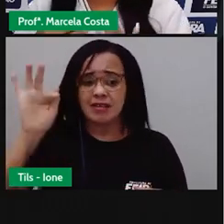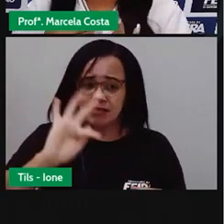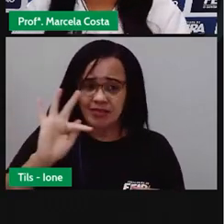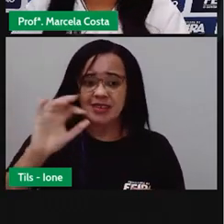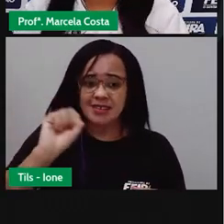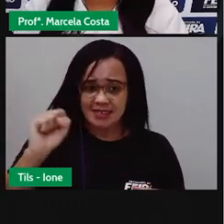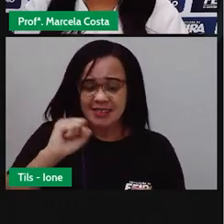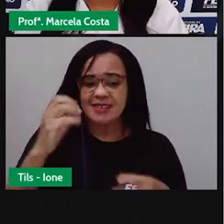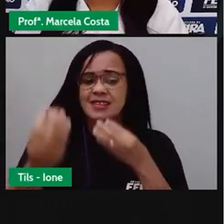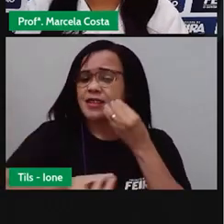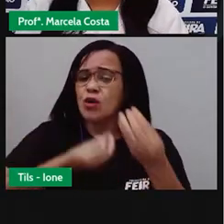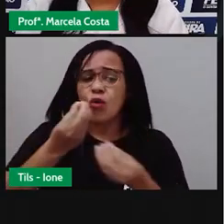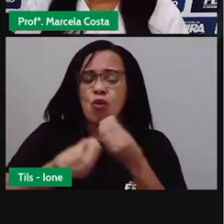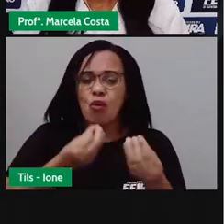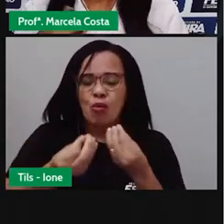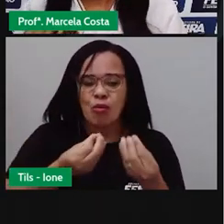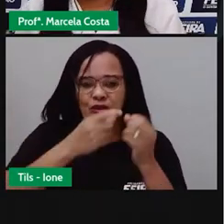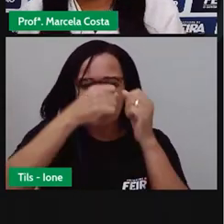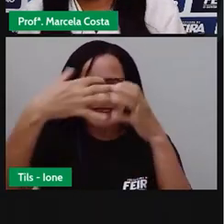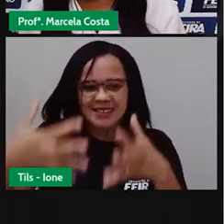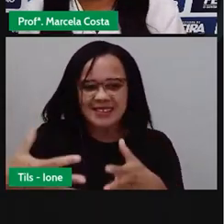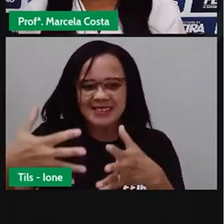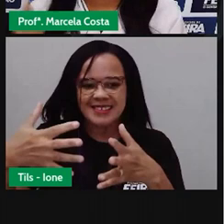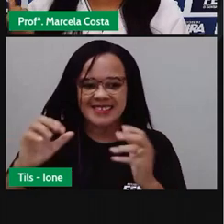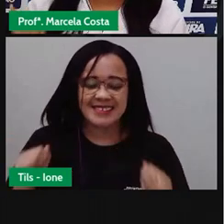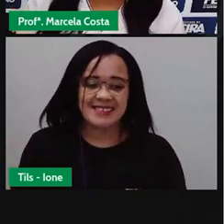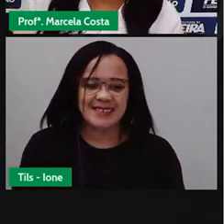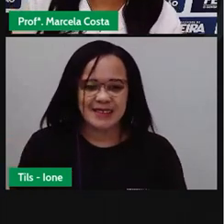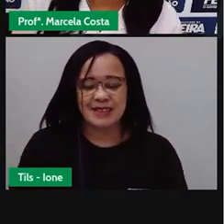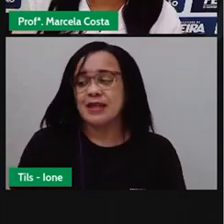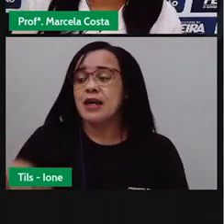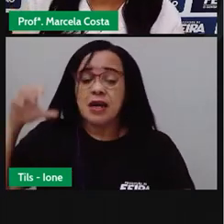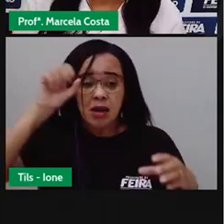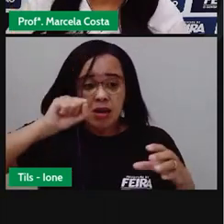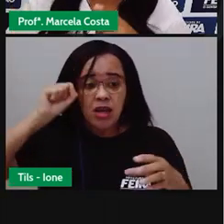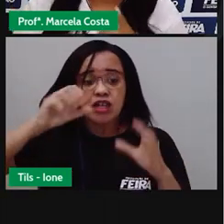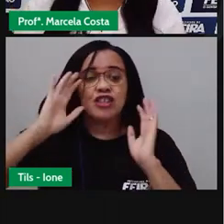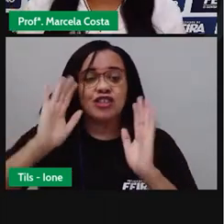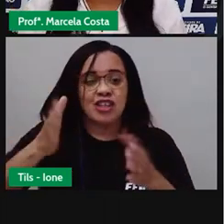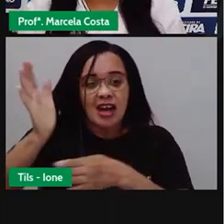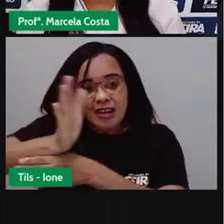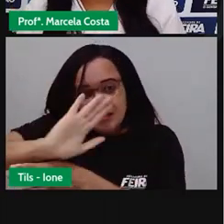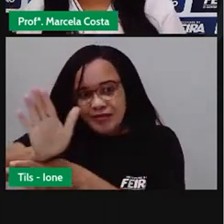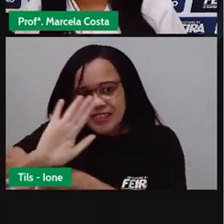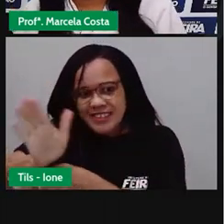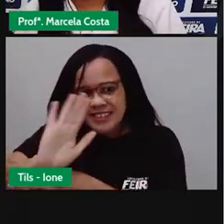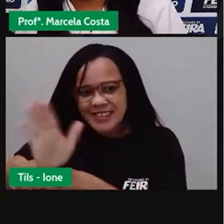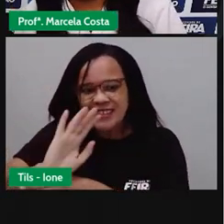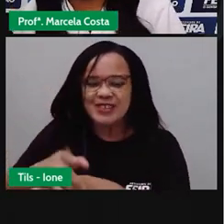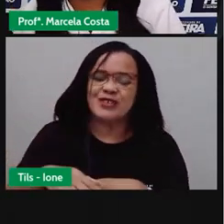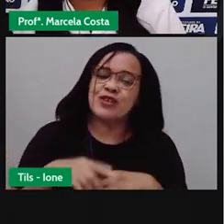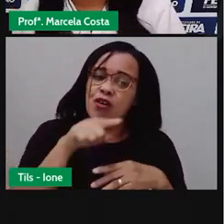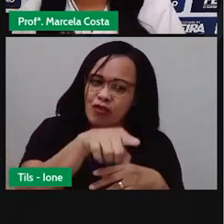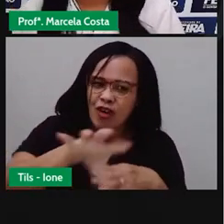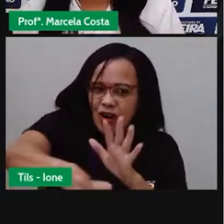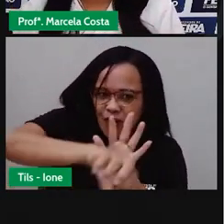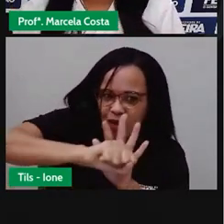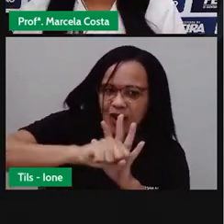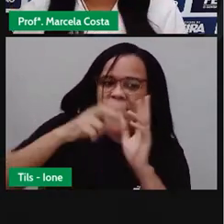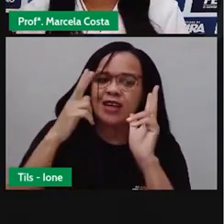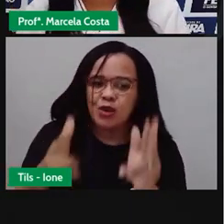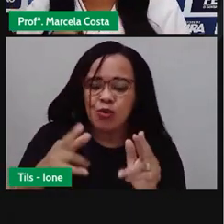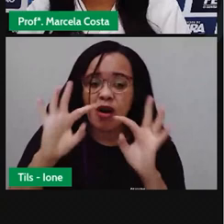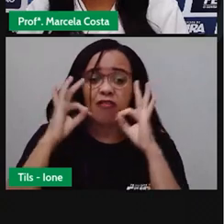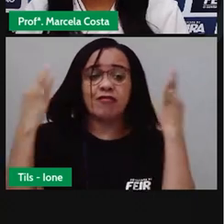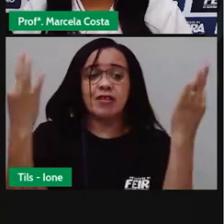a vivência dela com Feira de Santana. Eu registrei essa entrevista com o vídeo. E é assim que eu quero que você faça em casa com seus